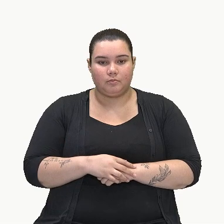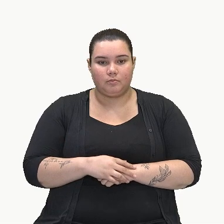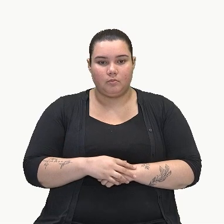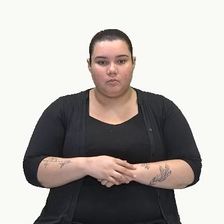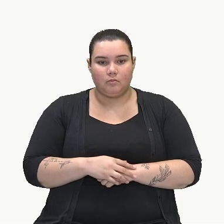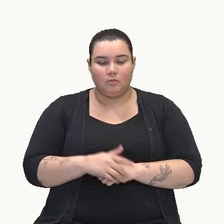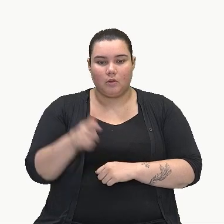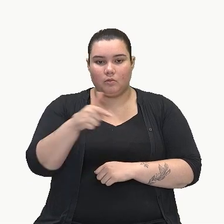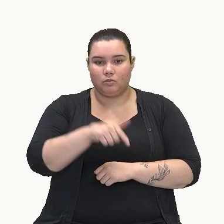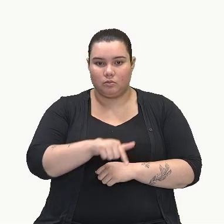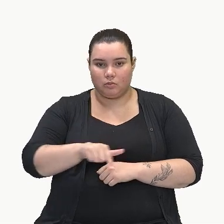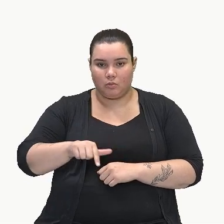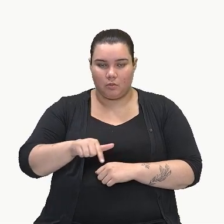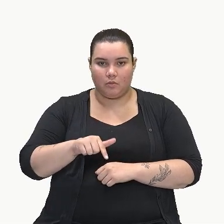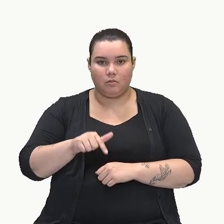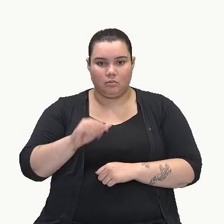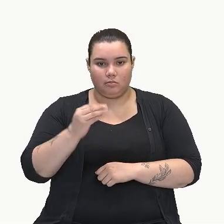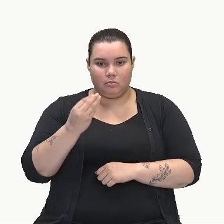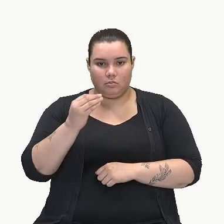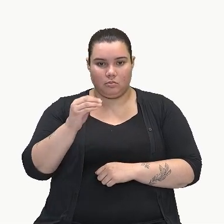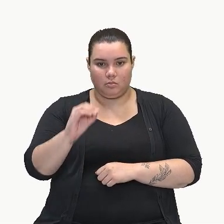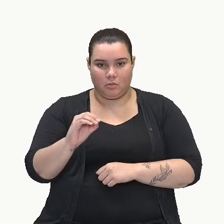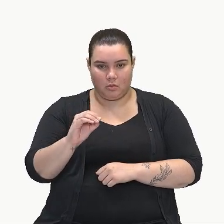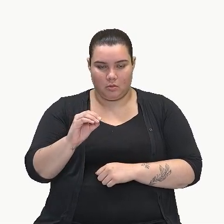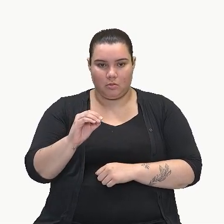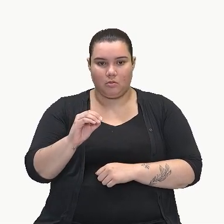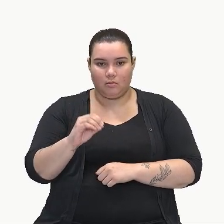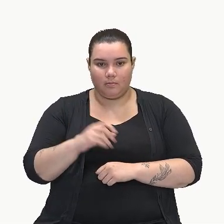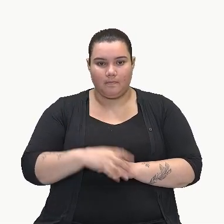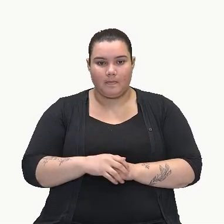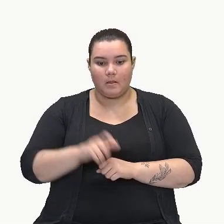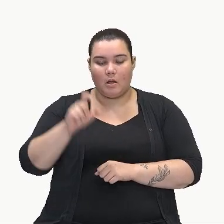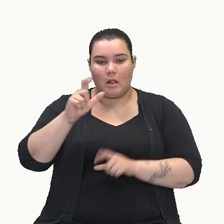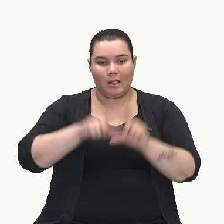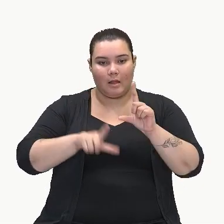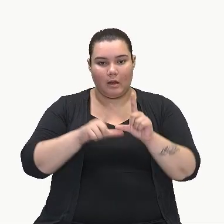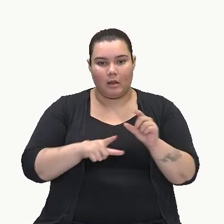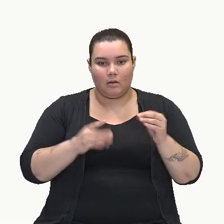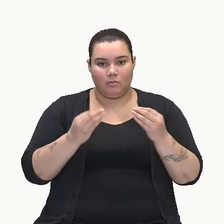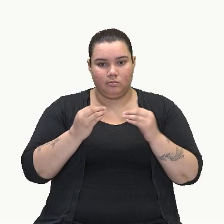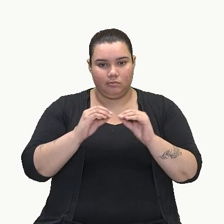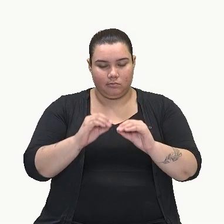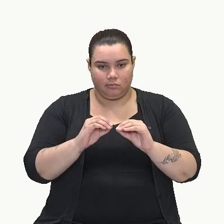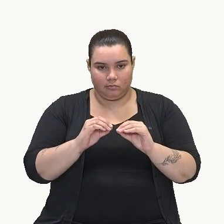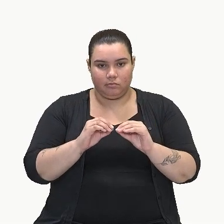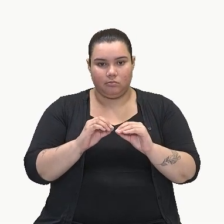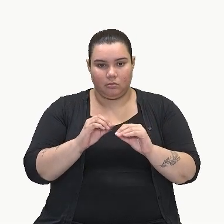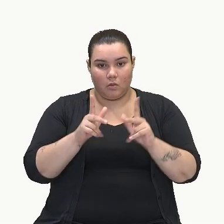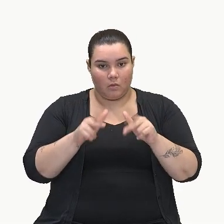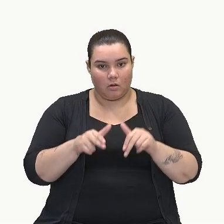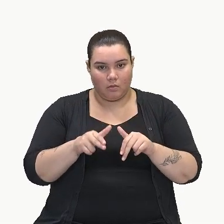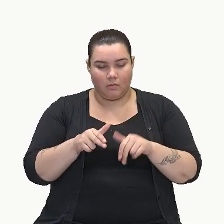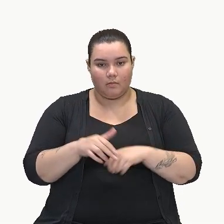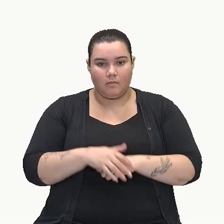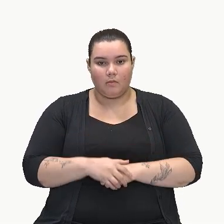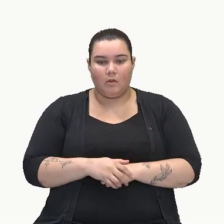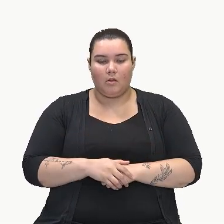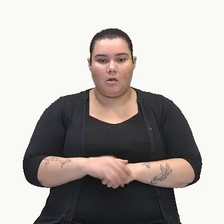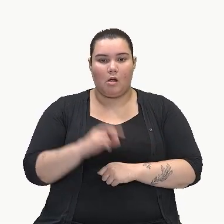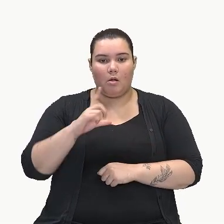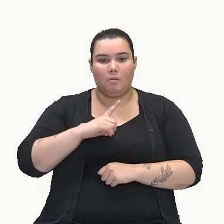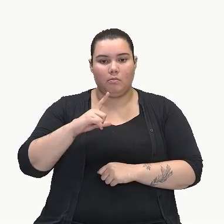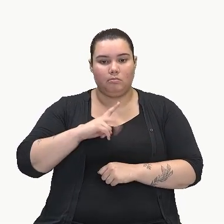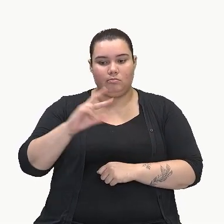vai repetir a letra da nossa parte literal, ó, x, porque é a mesma, e a gente vai